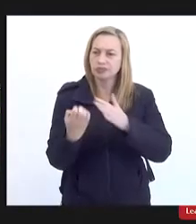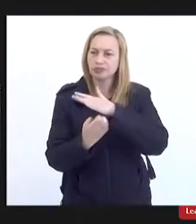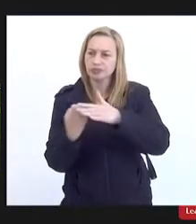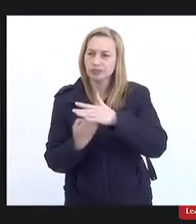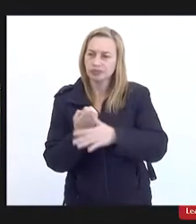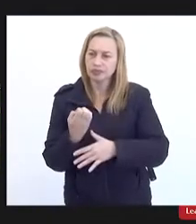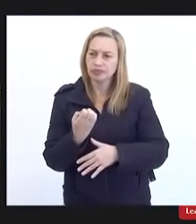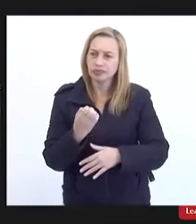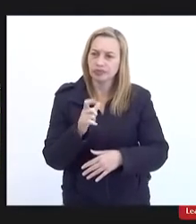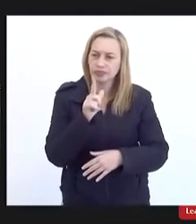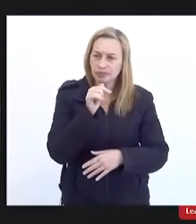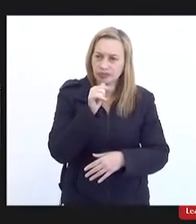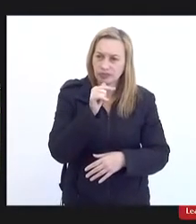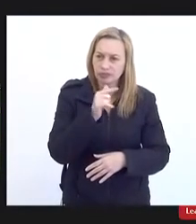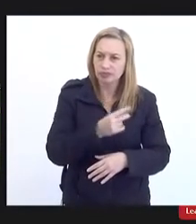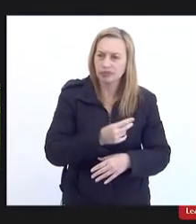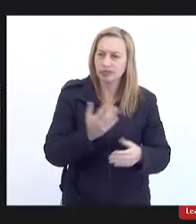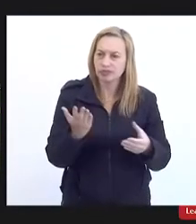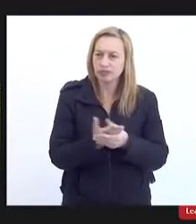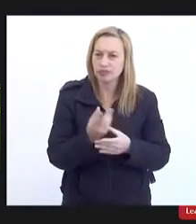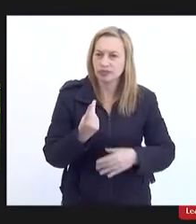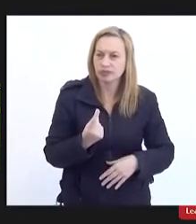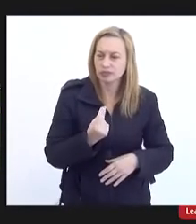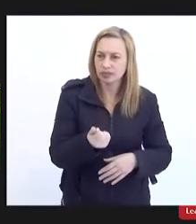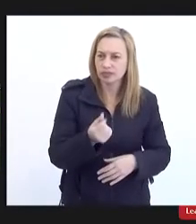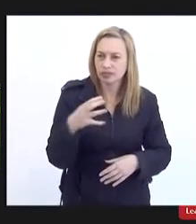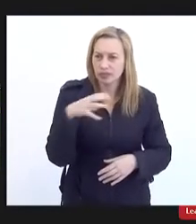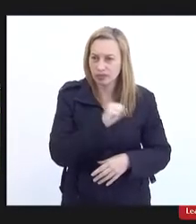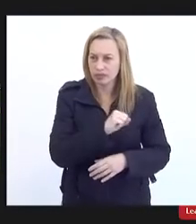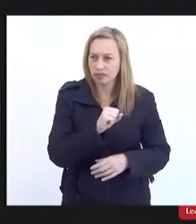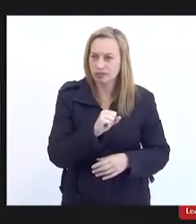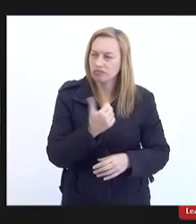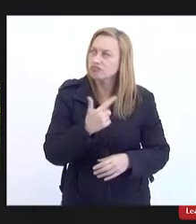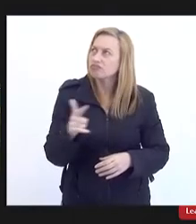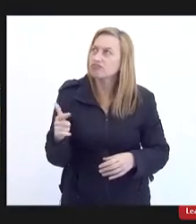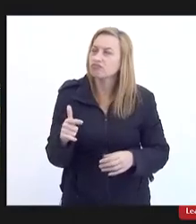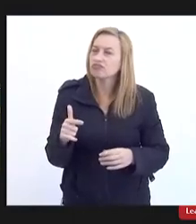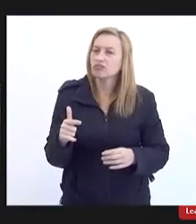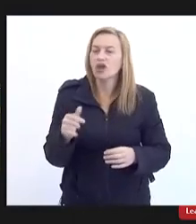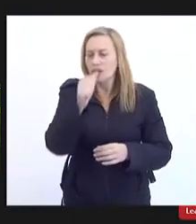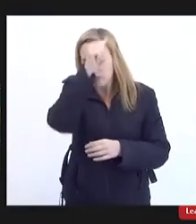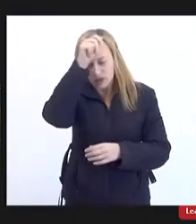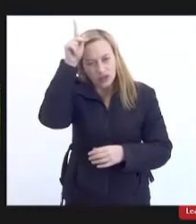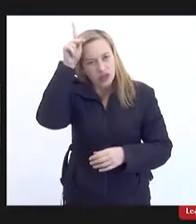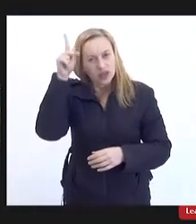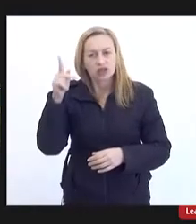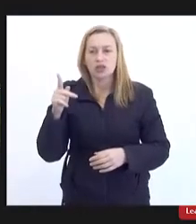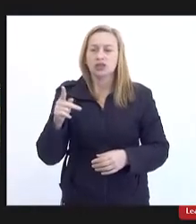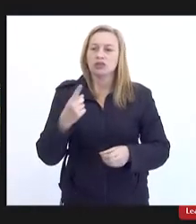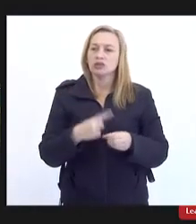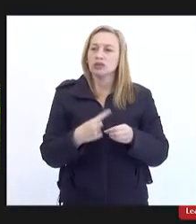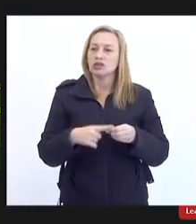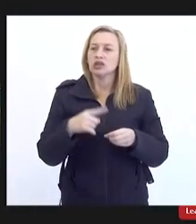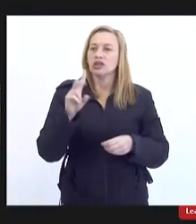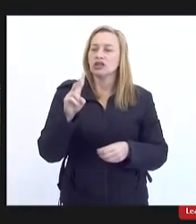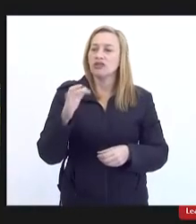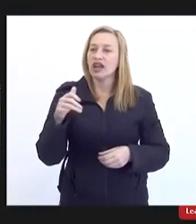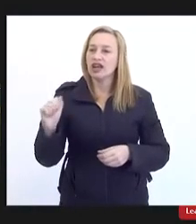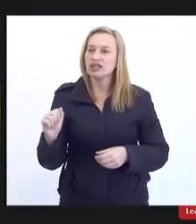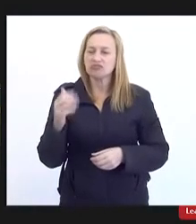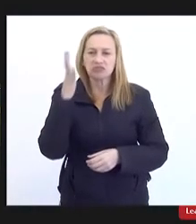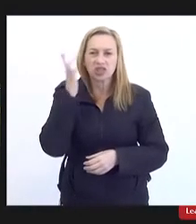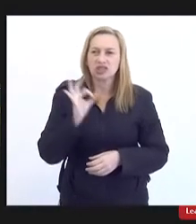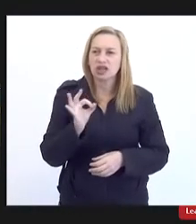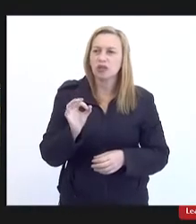deverá sair brevemente mesmo nessa iminência não há por parte da Prefeitura Municipal de Valença um diário ninguém sabe o que a